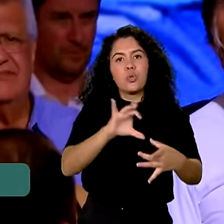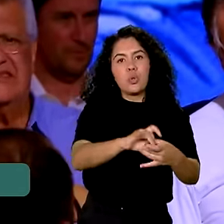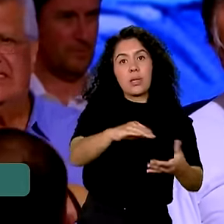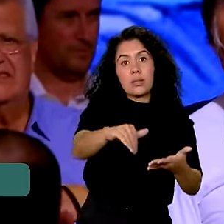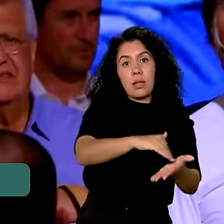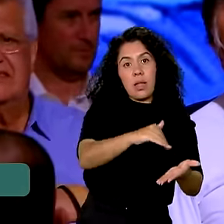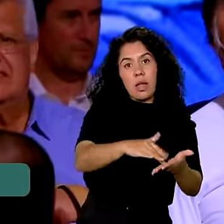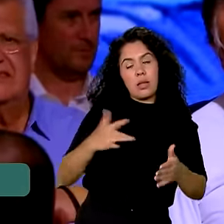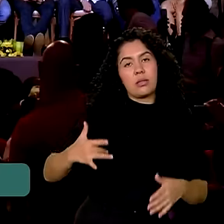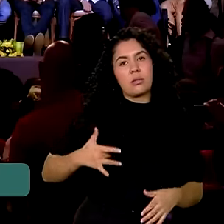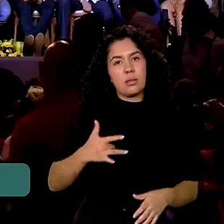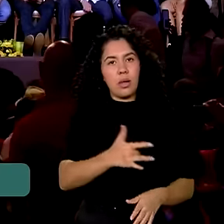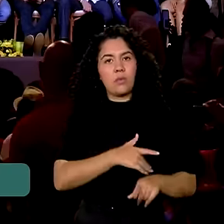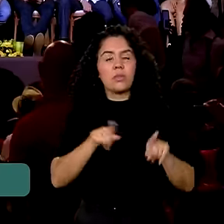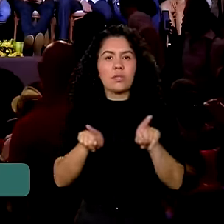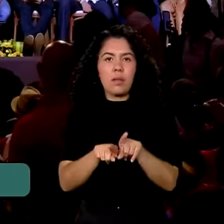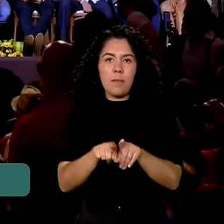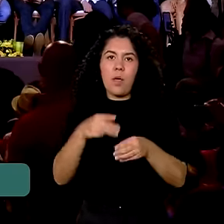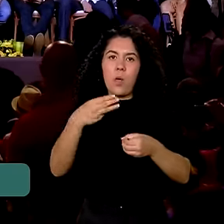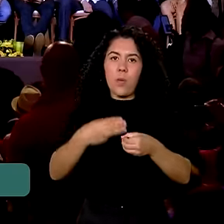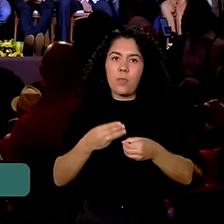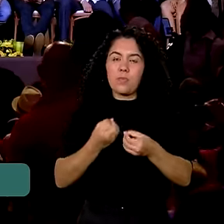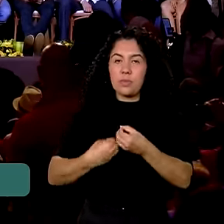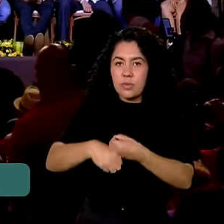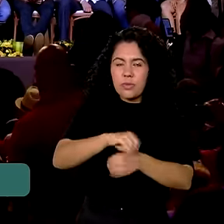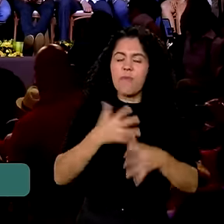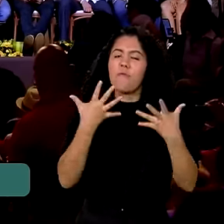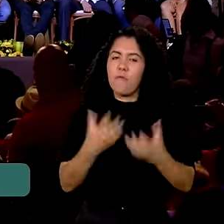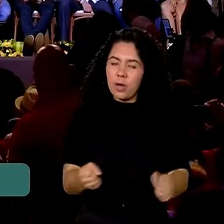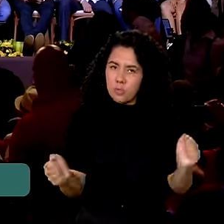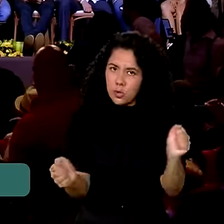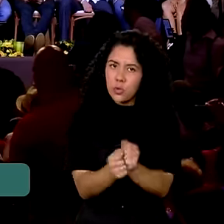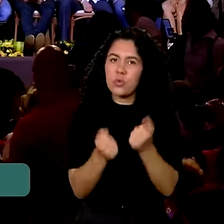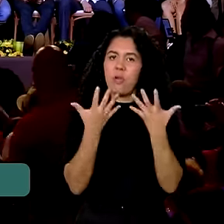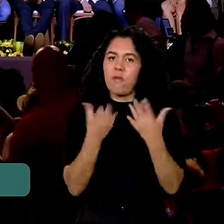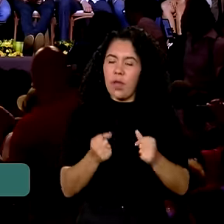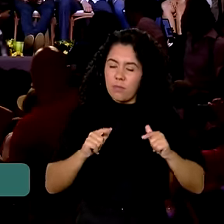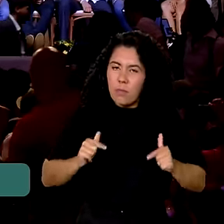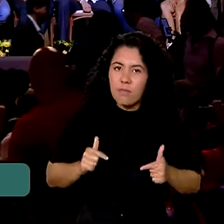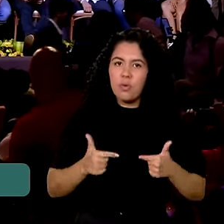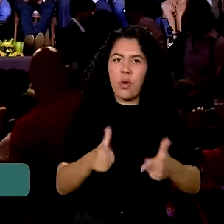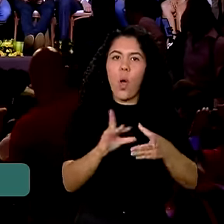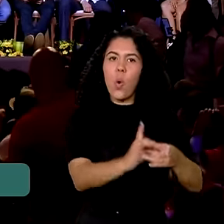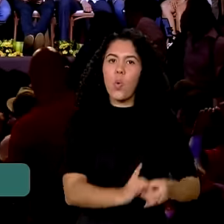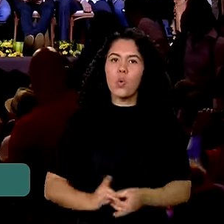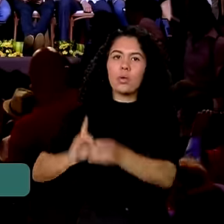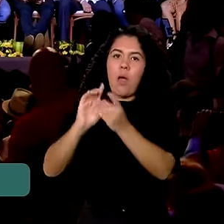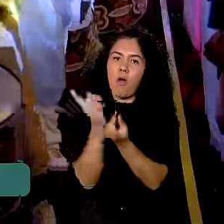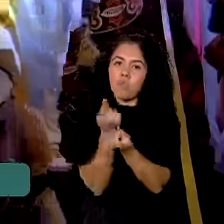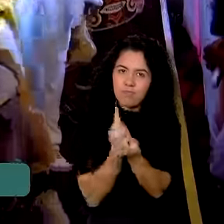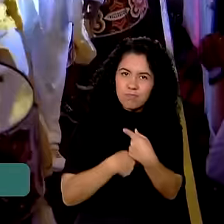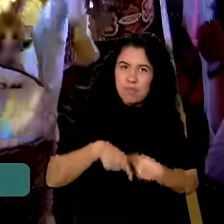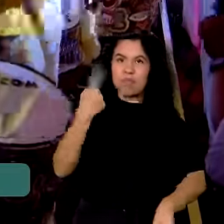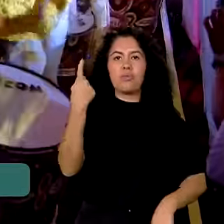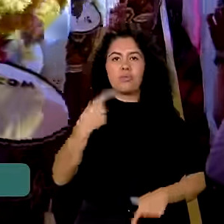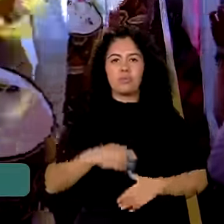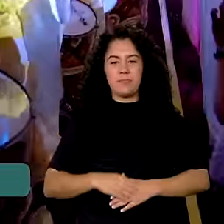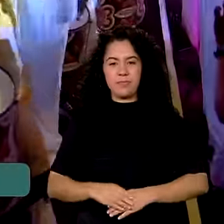Saúde e com os municípios. Vamos juntos, vamos em frente, união e reconstrução.